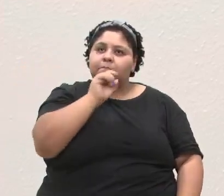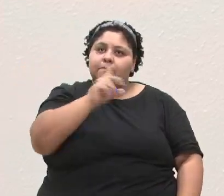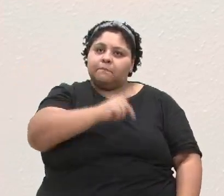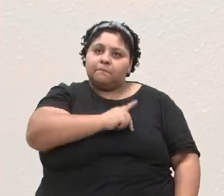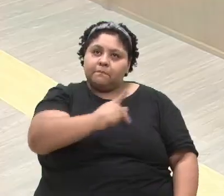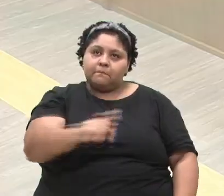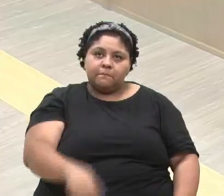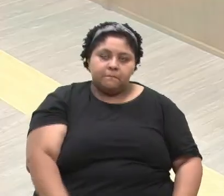isso, senhor presidente.